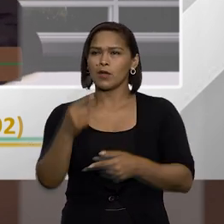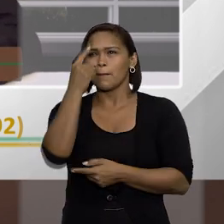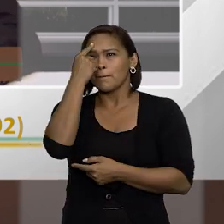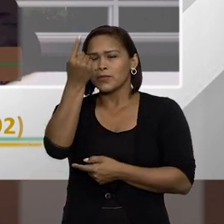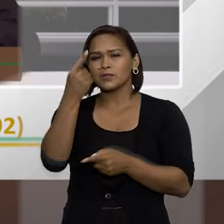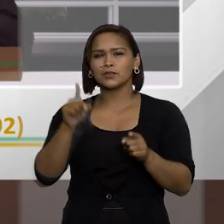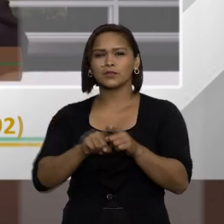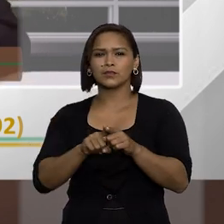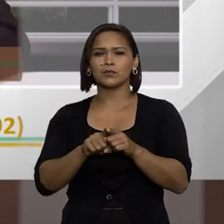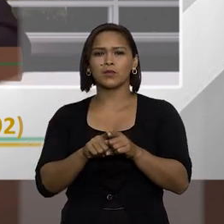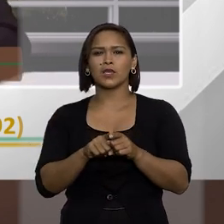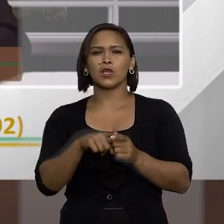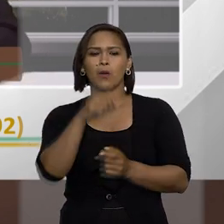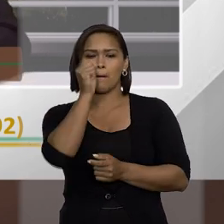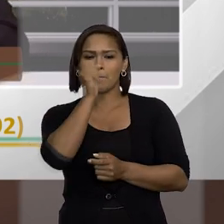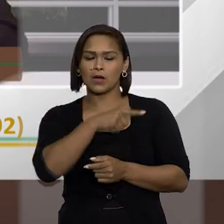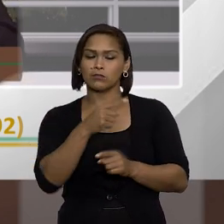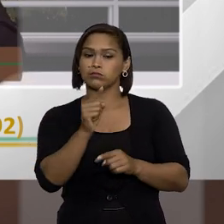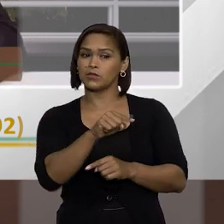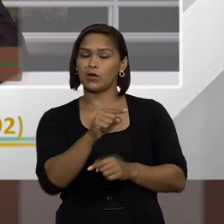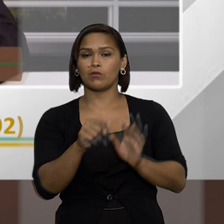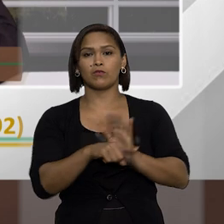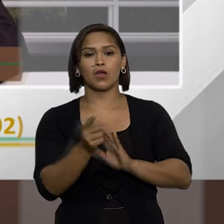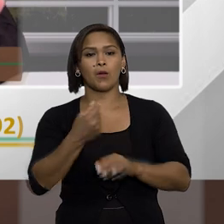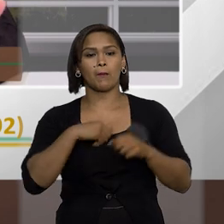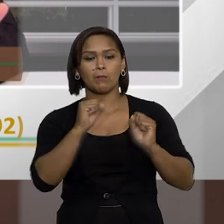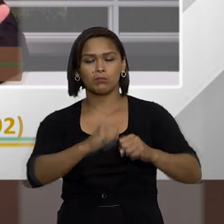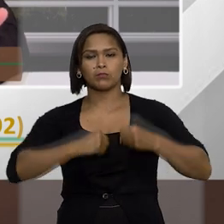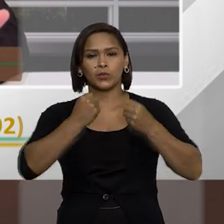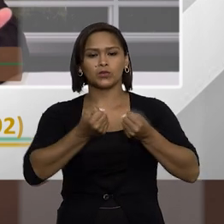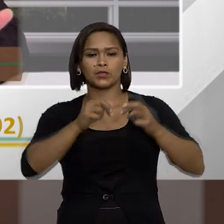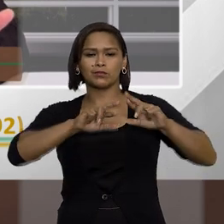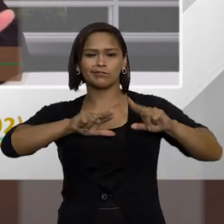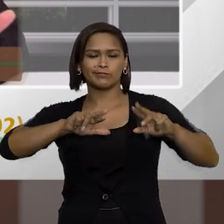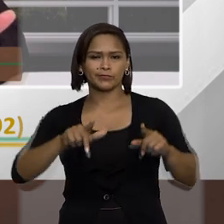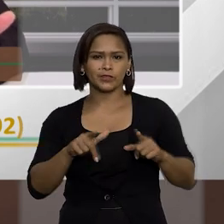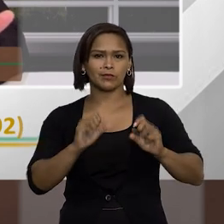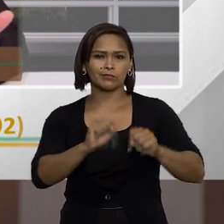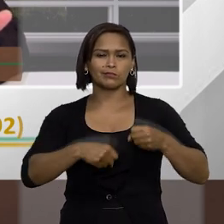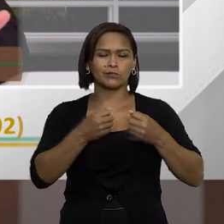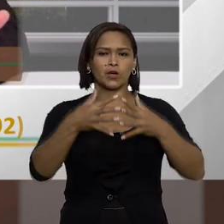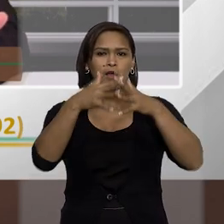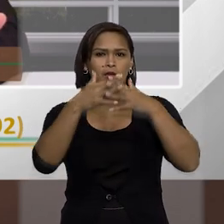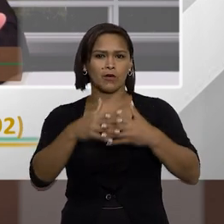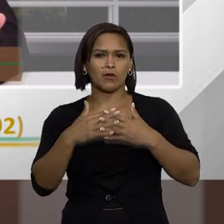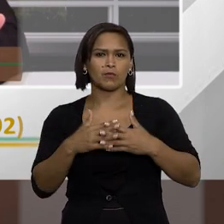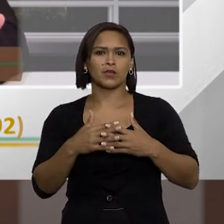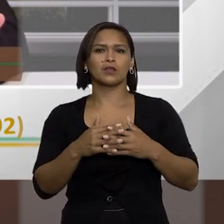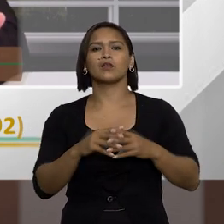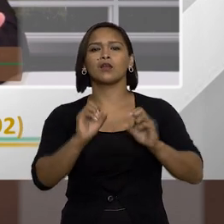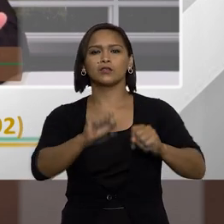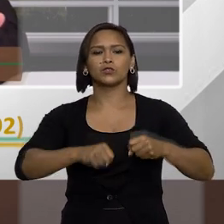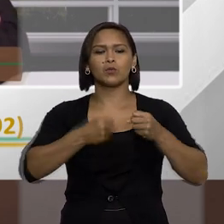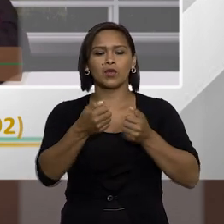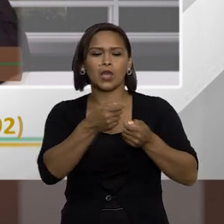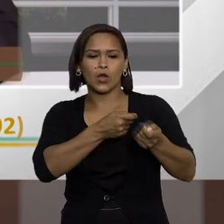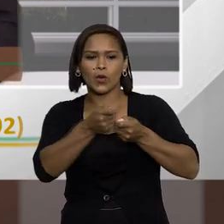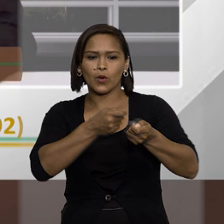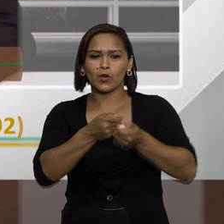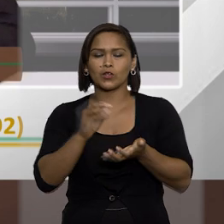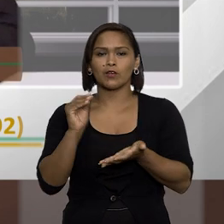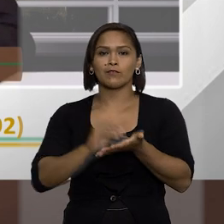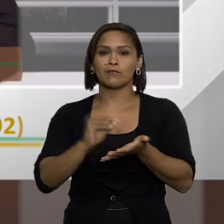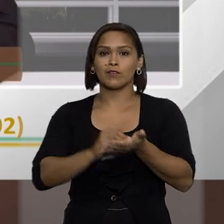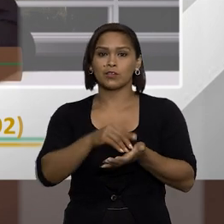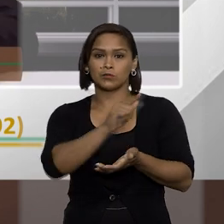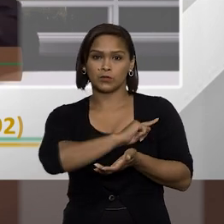vezes nós temos que pensar aí também no mal gestor. Isso aqui vai conferir um poder indevido ou um poder complicado, um poder talvez sem tanto controle